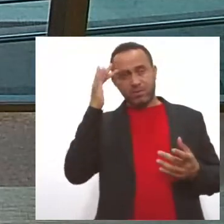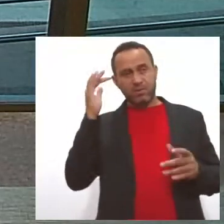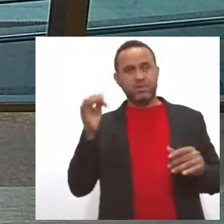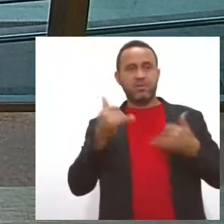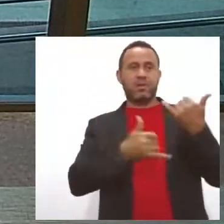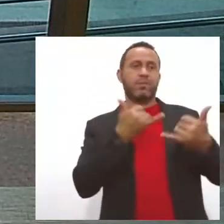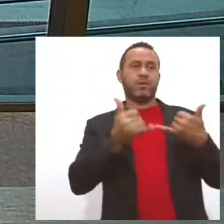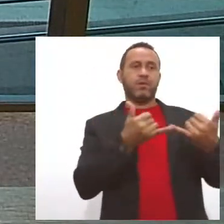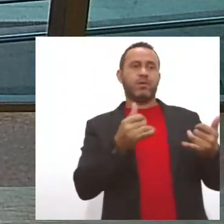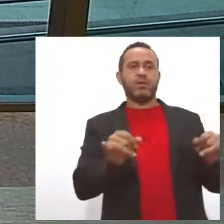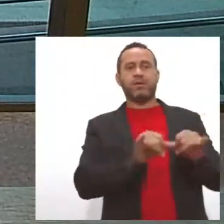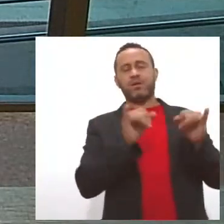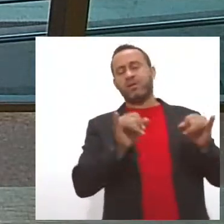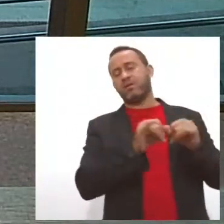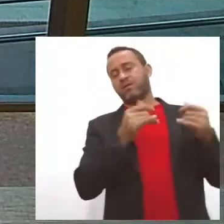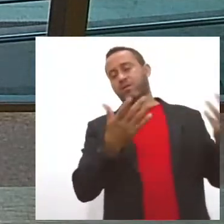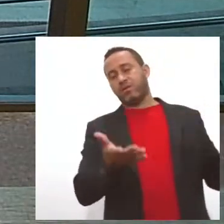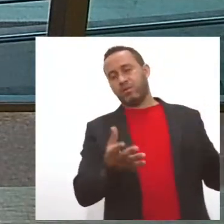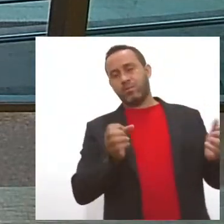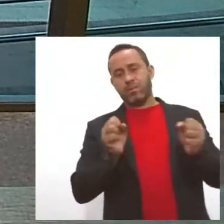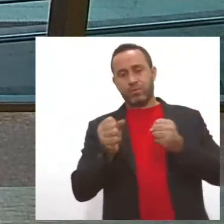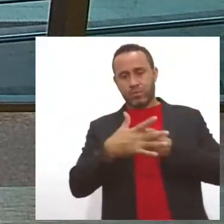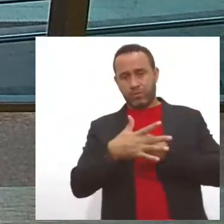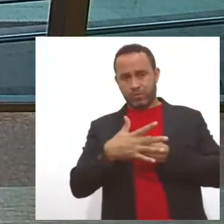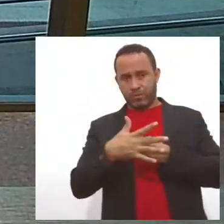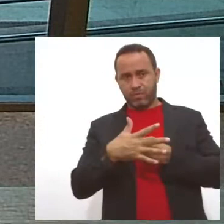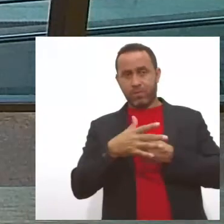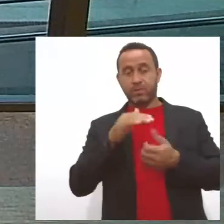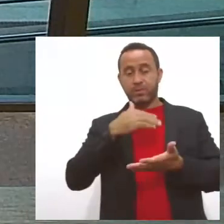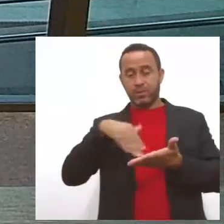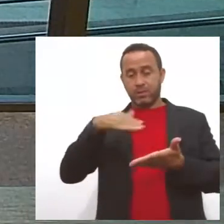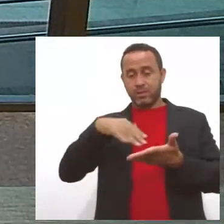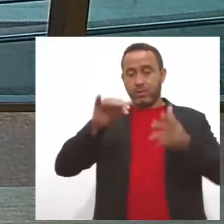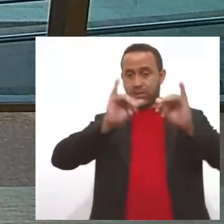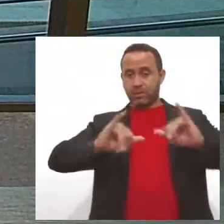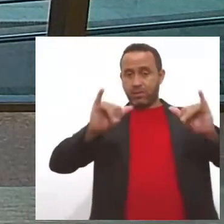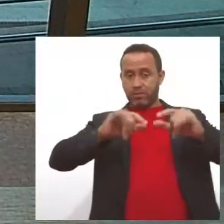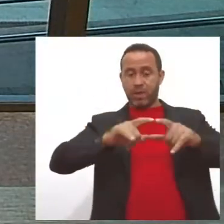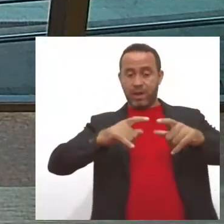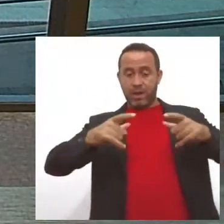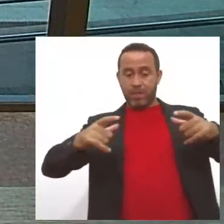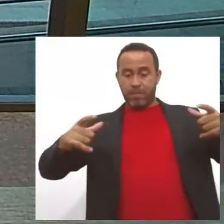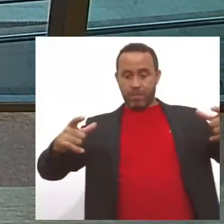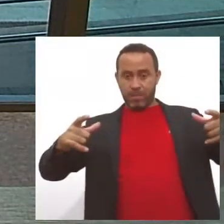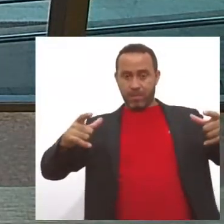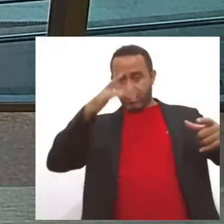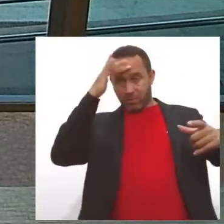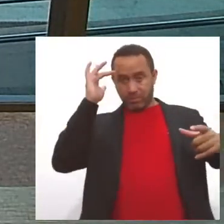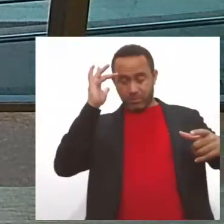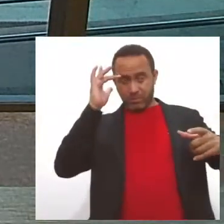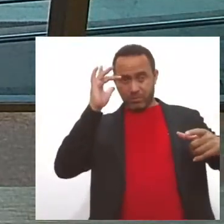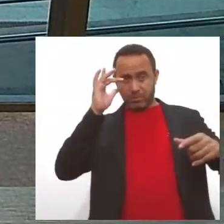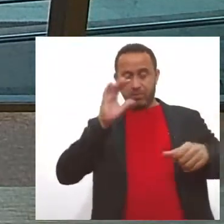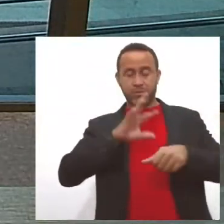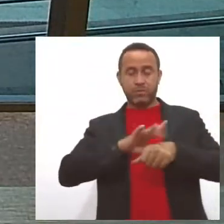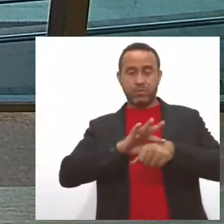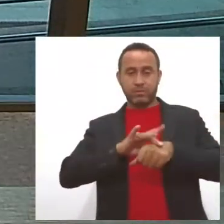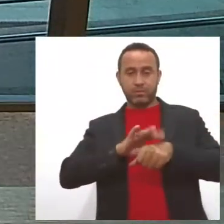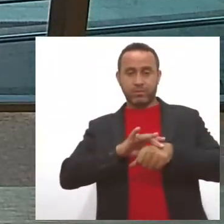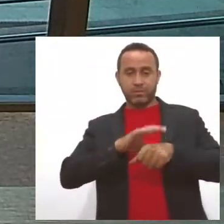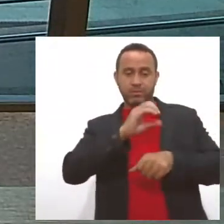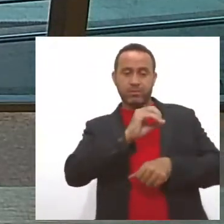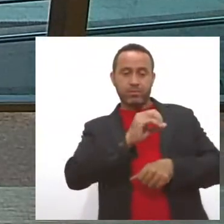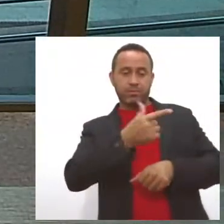deveriam, Valquíria. Porque, como você falou, a Secretaria já divulgou que a maioria dos infectados são pessoas de 0 a